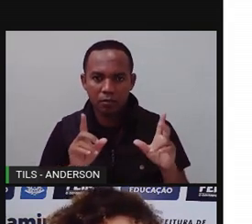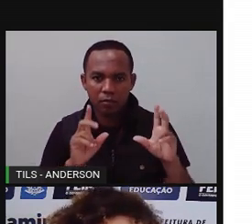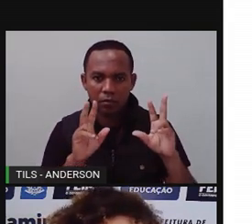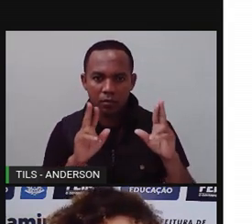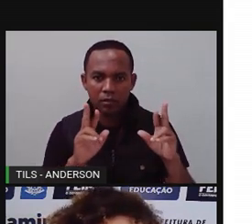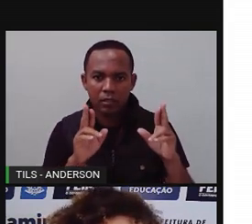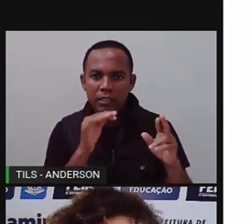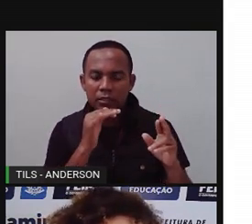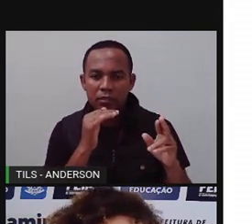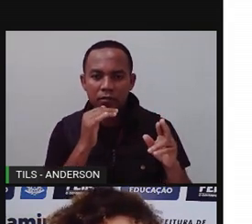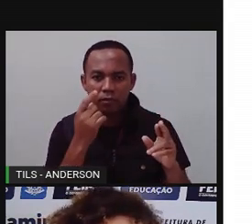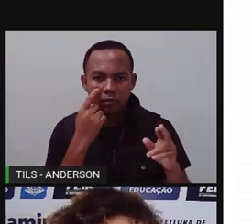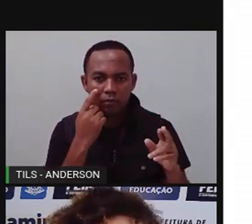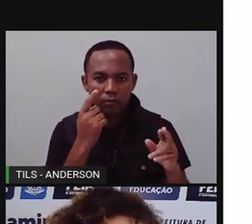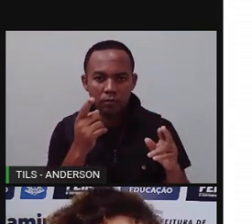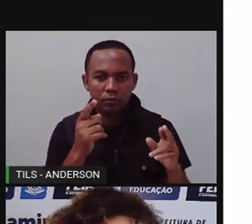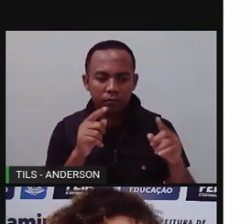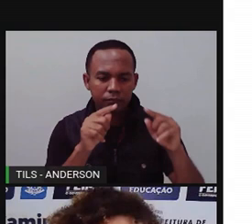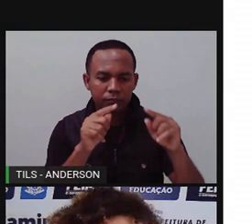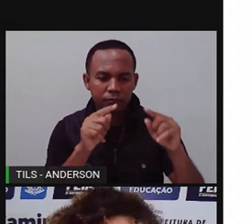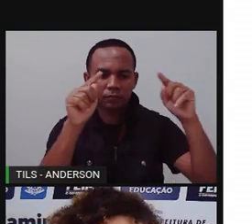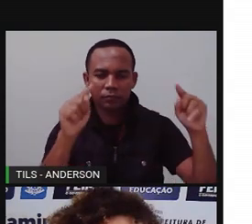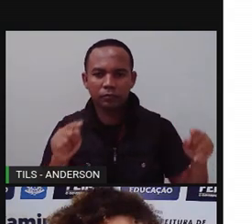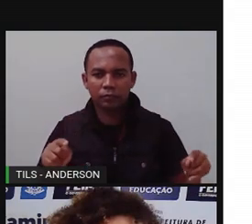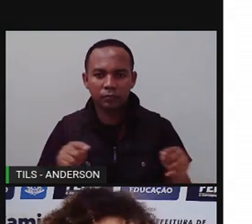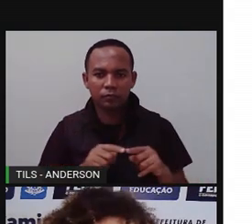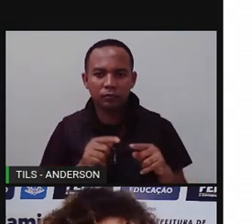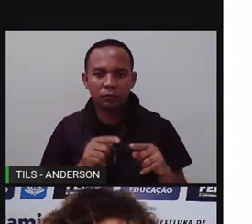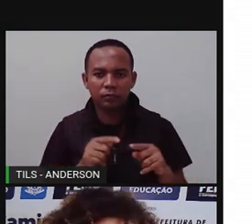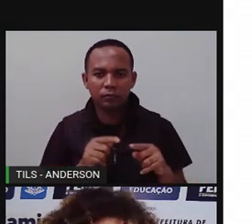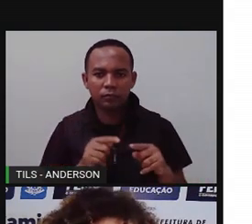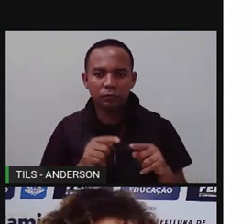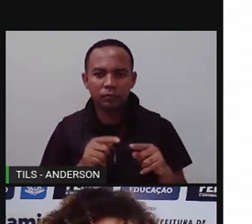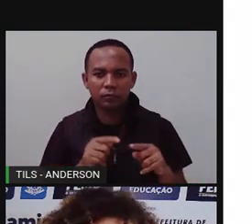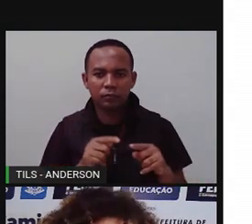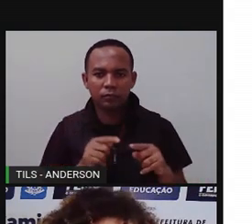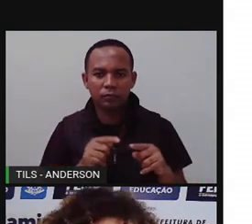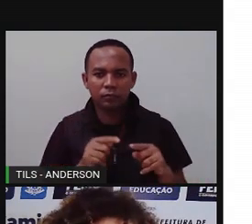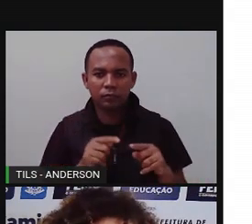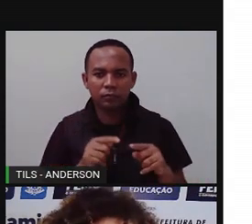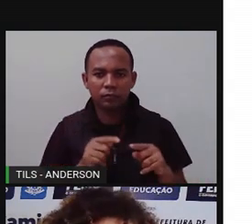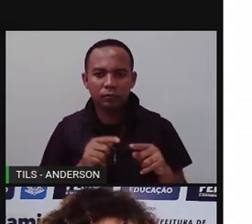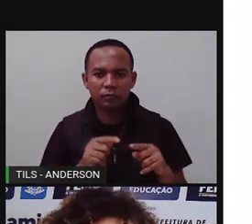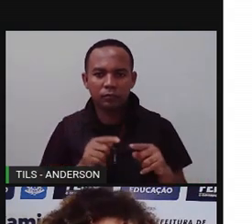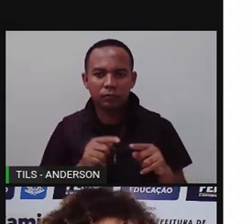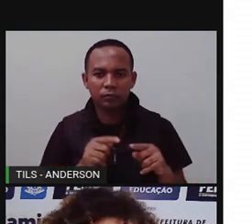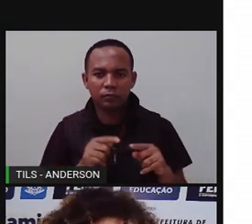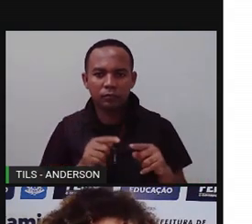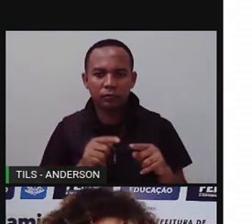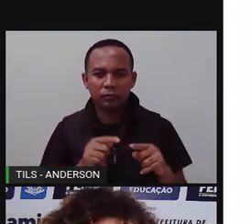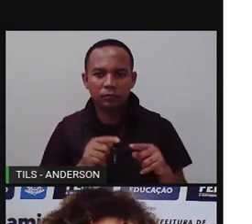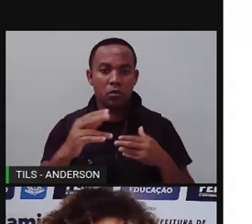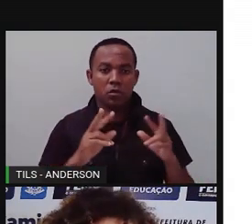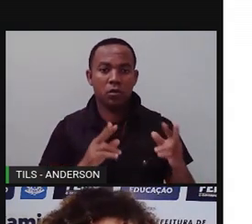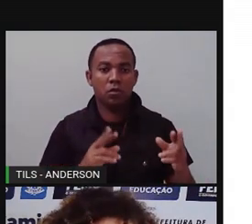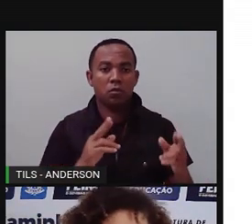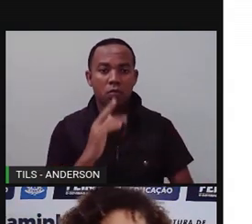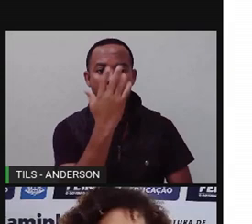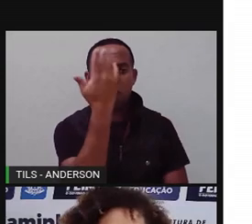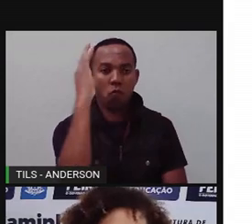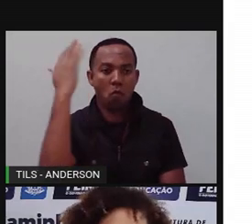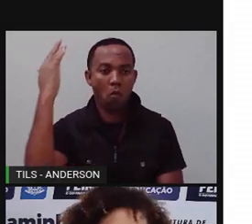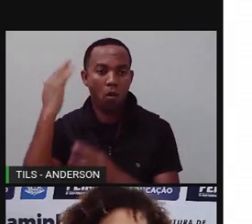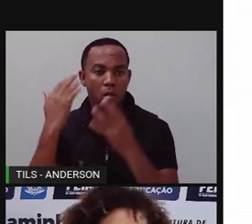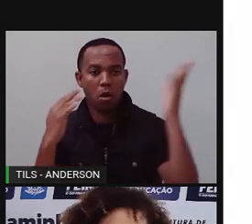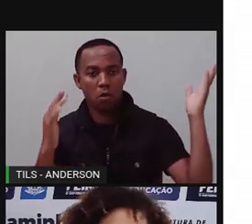está aí na imagem. E outros seres vivos. Ou maiores, como uma floresta, né? Ou mesmo um oceano. Então, o ecossistema,